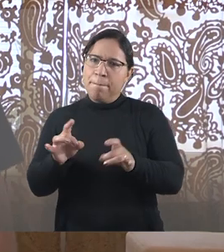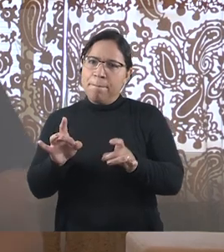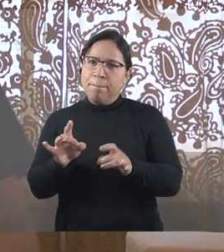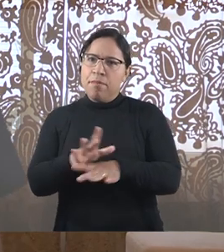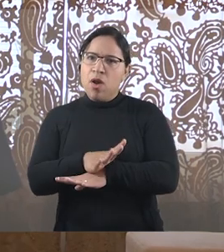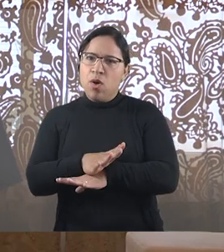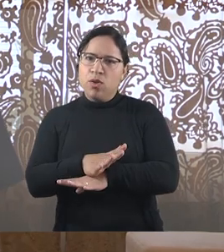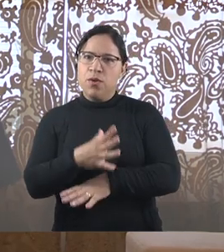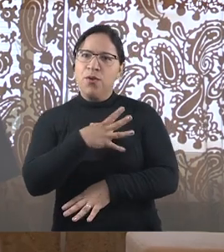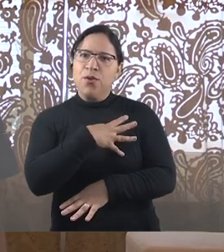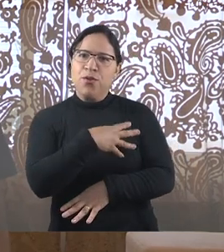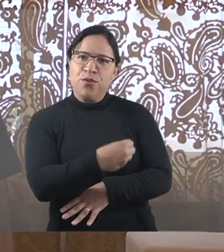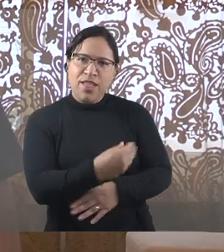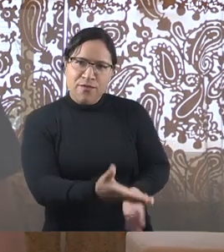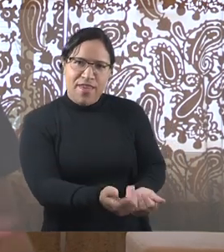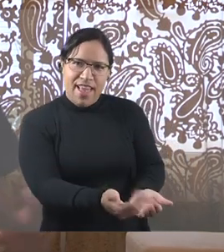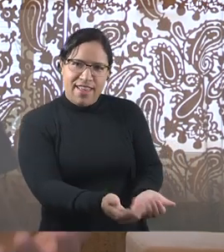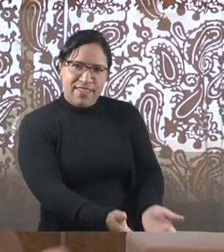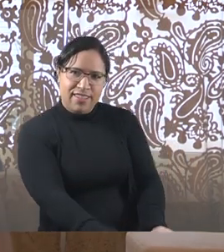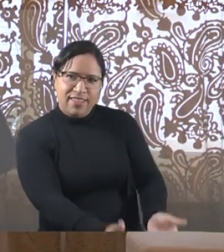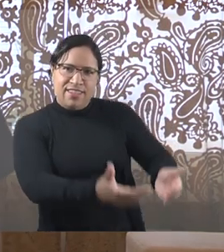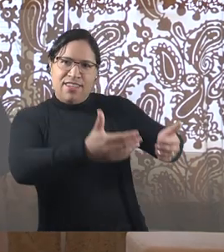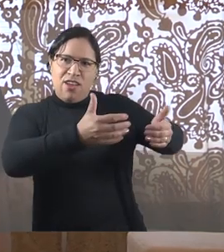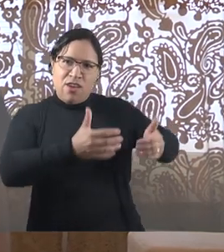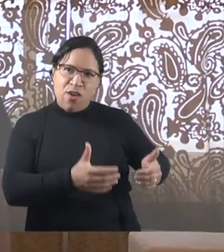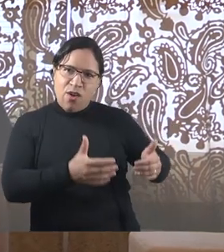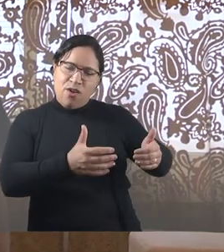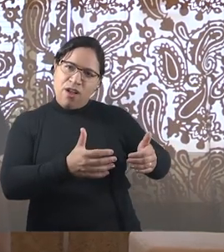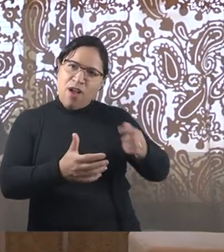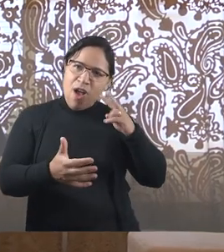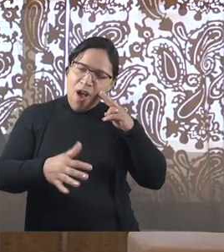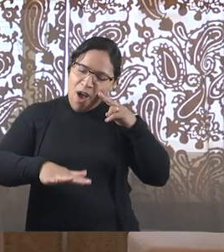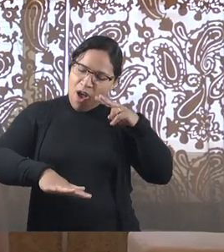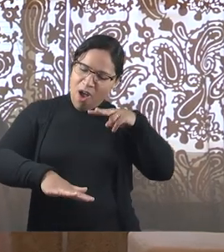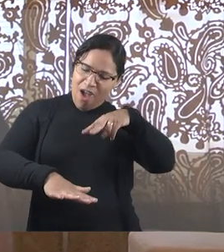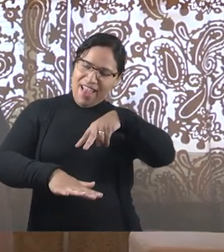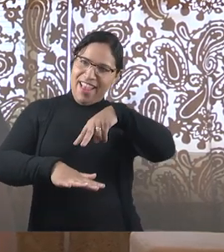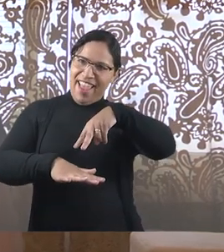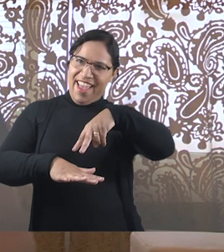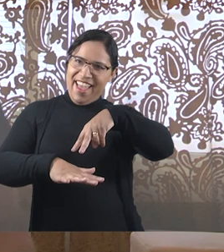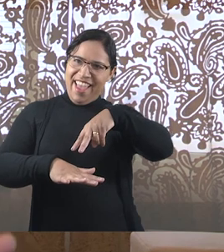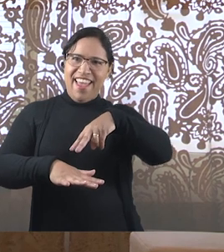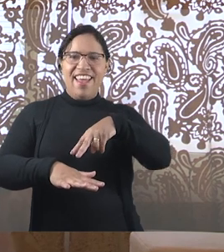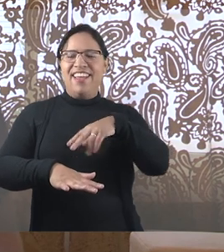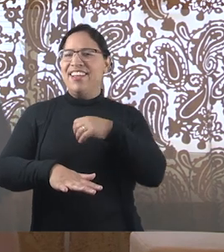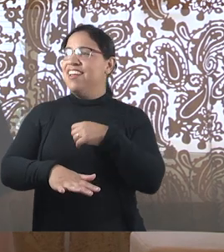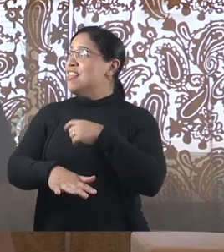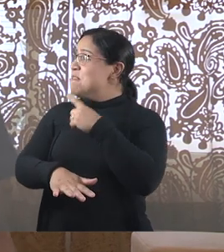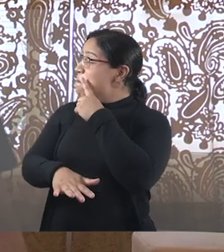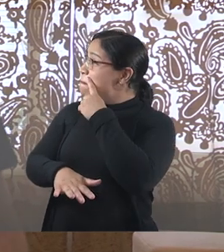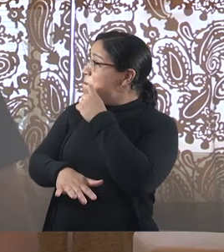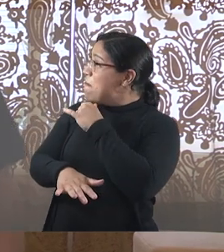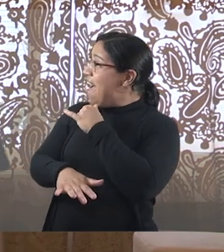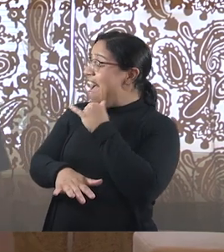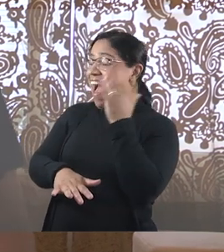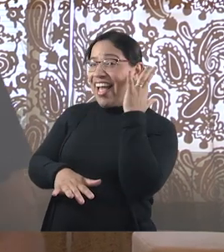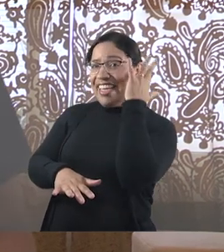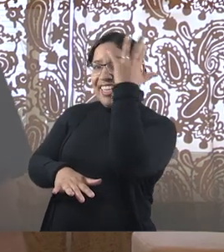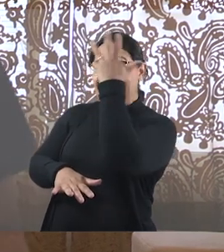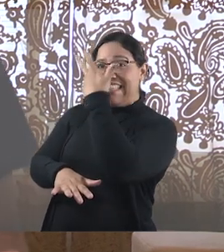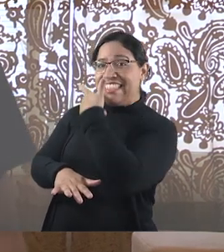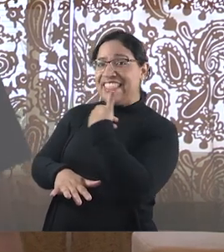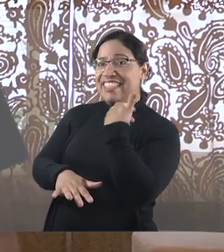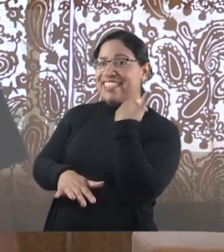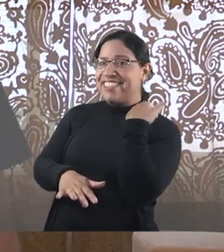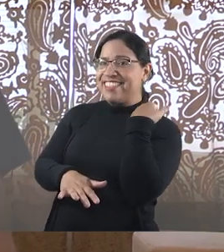E quando o menino olha de cima, a imagem tecida pelo pai naquele tapete, fica maravilhado e diz, mas pai, o tapete ficou